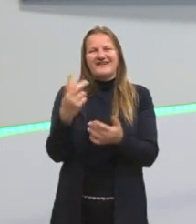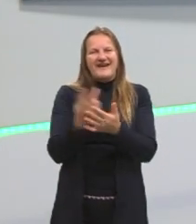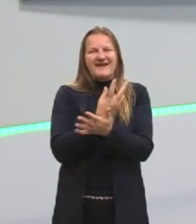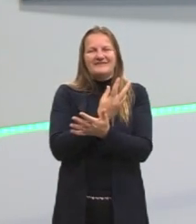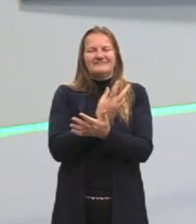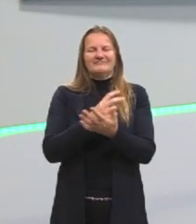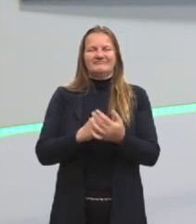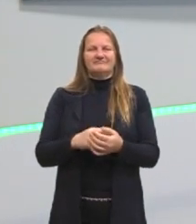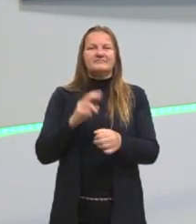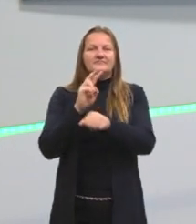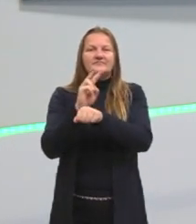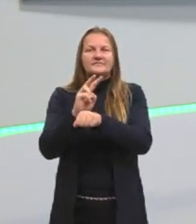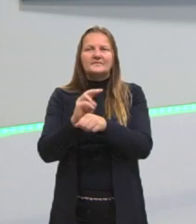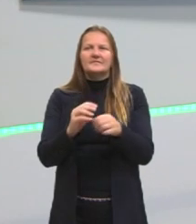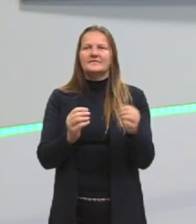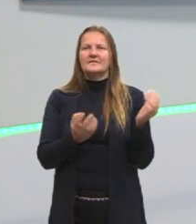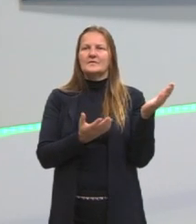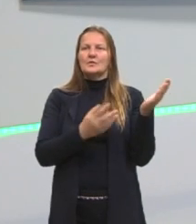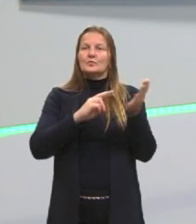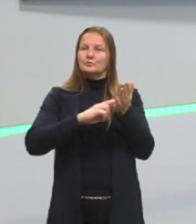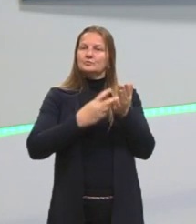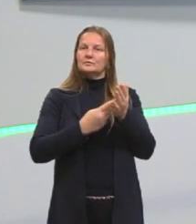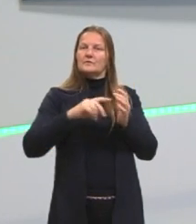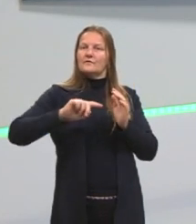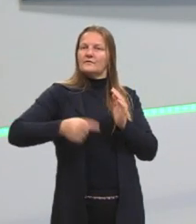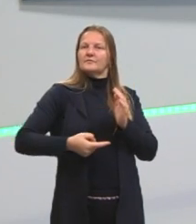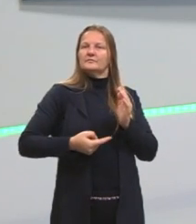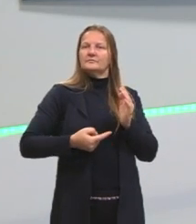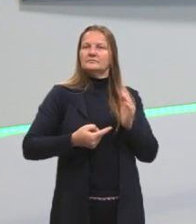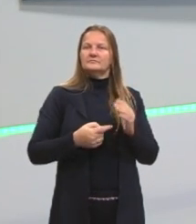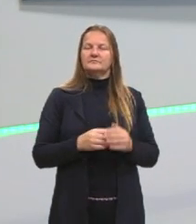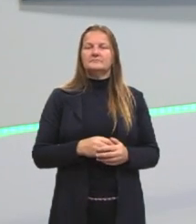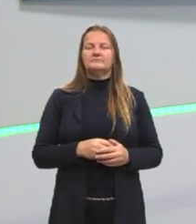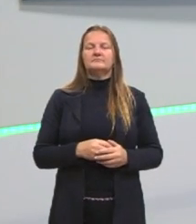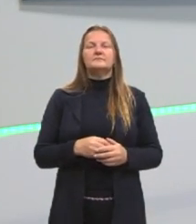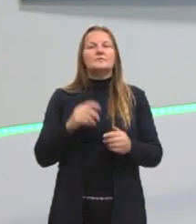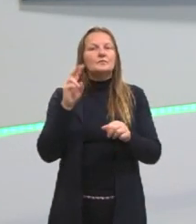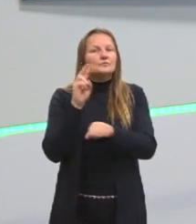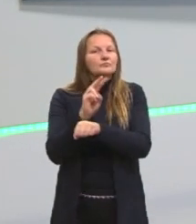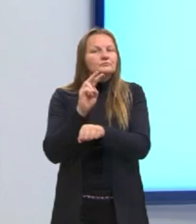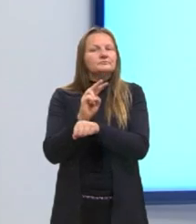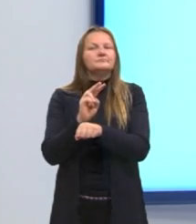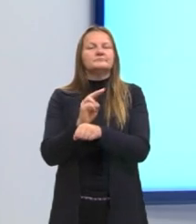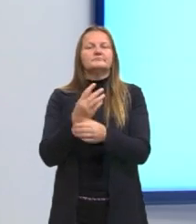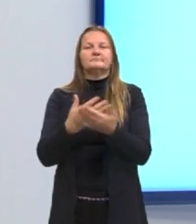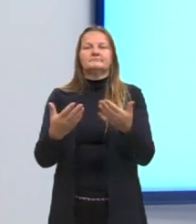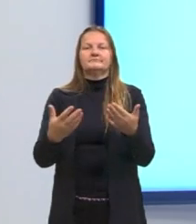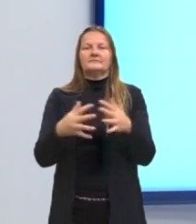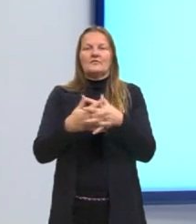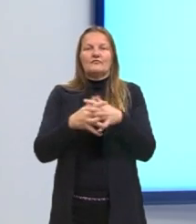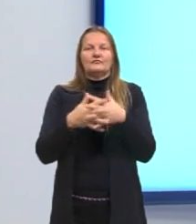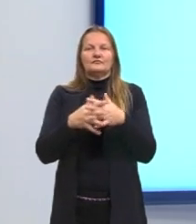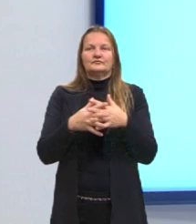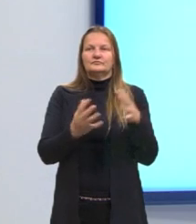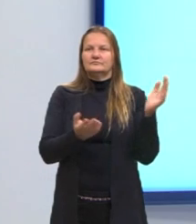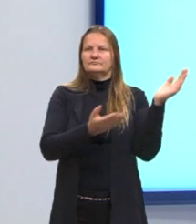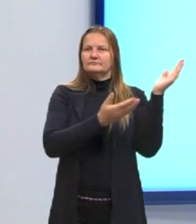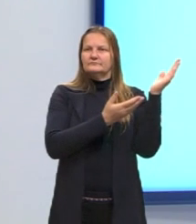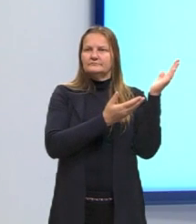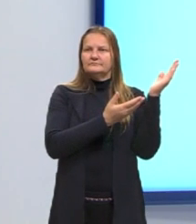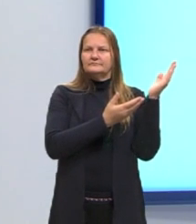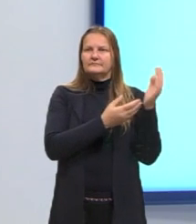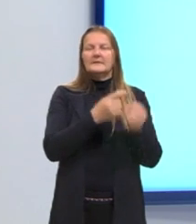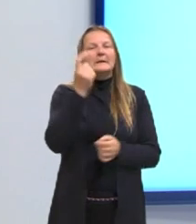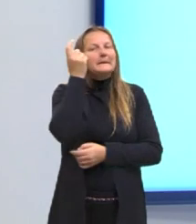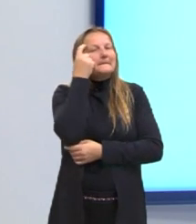ver brevemente o significado da vírgula, para que a gente não se perca mais nisso. E aqui, para nós, então, pensamos